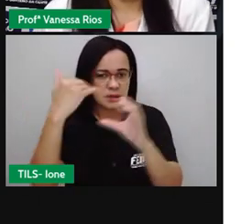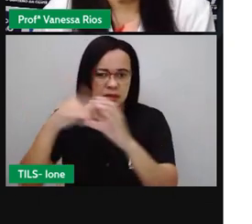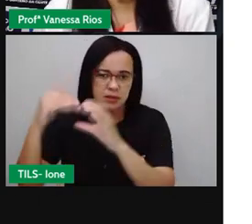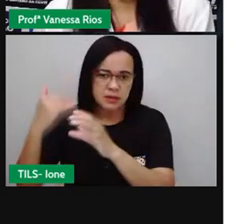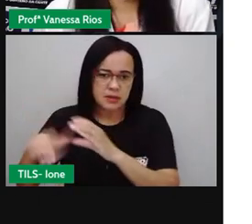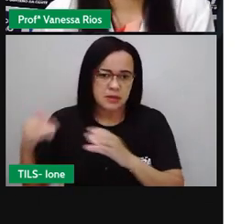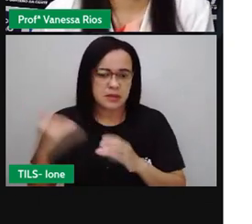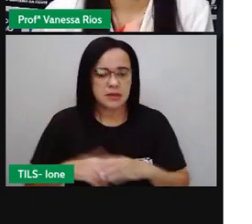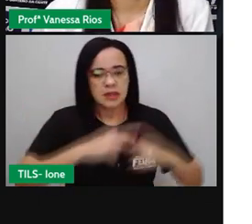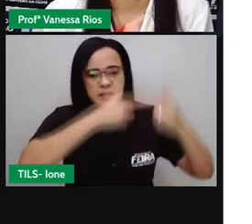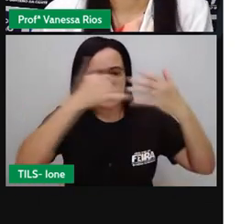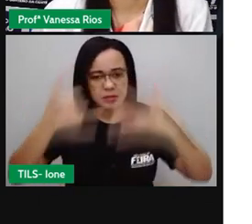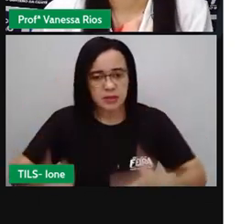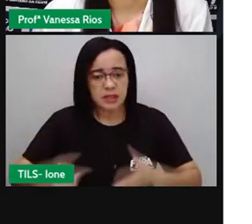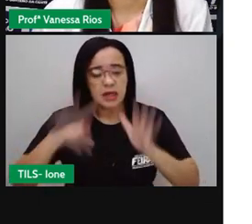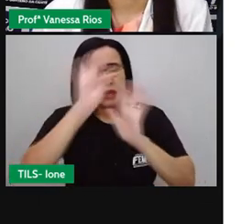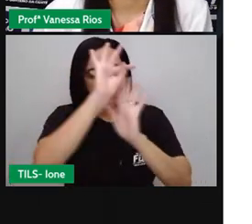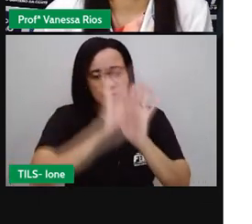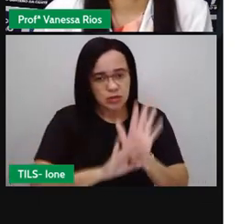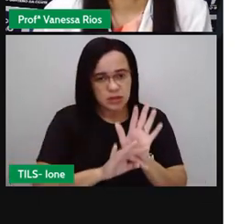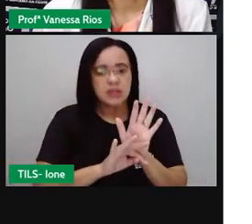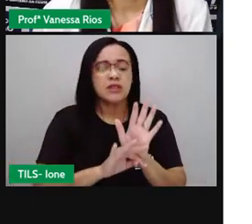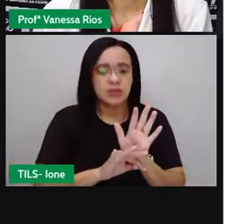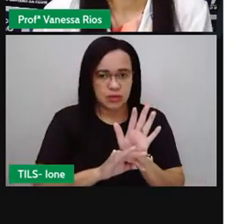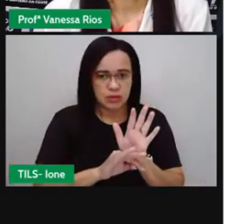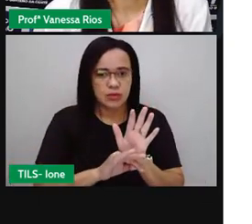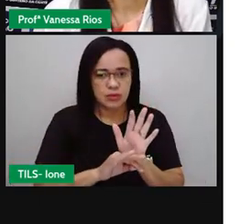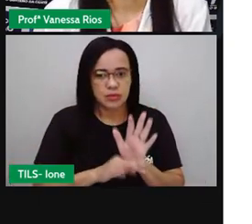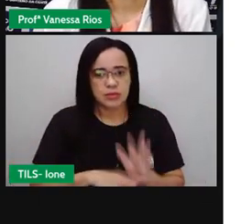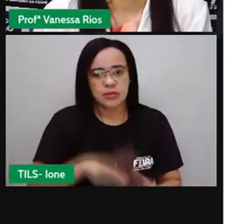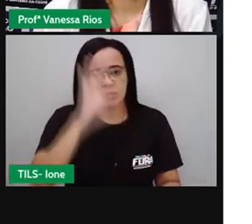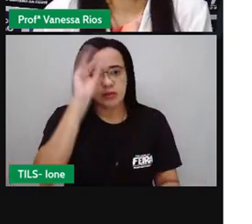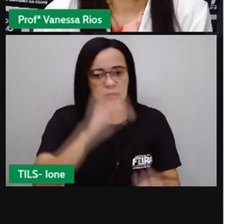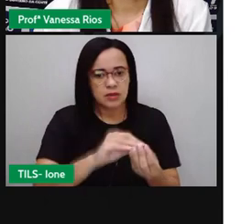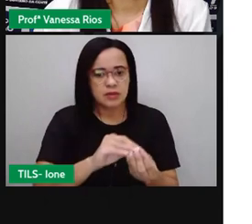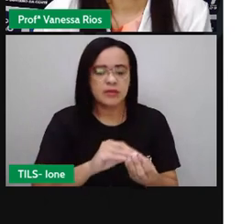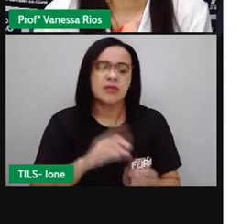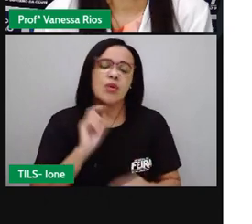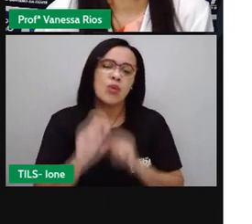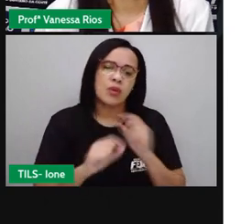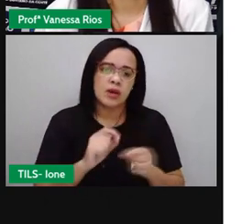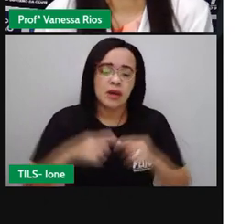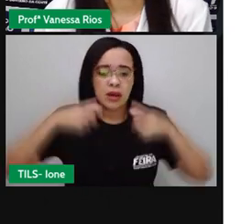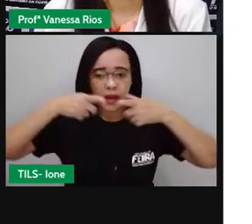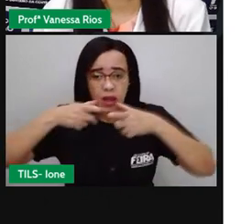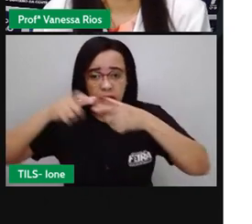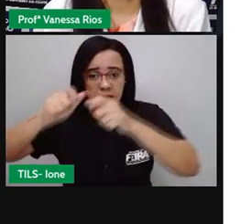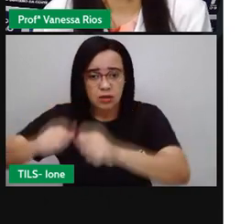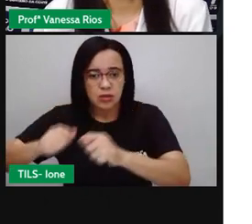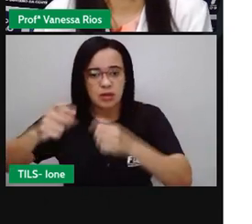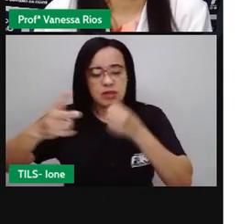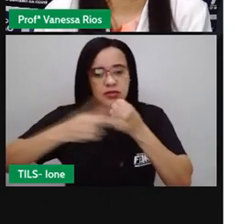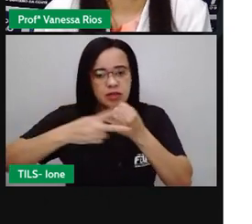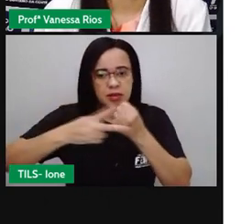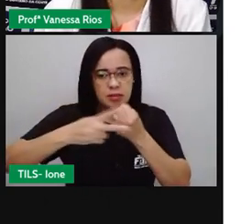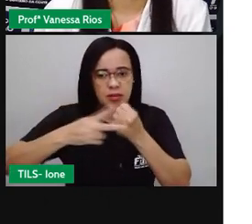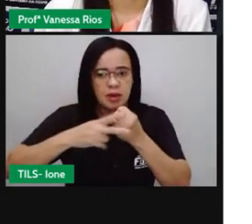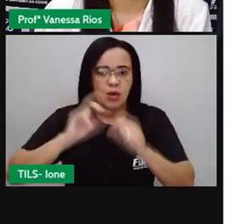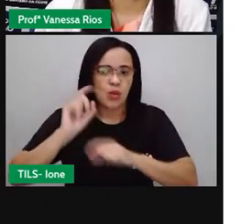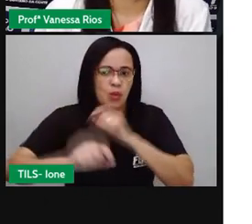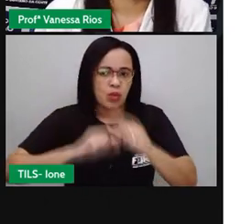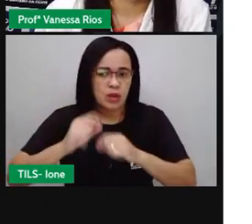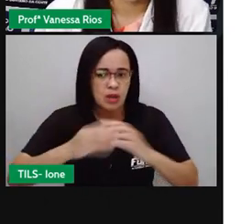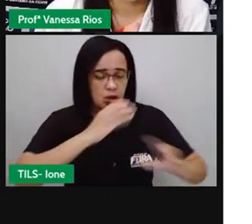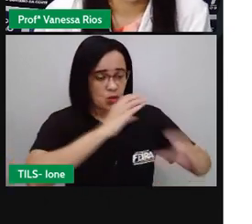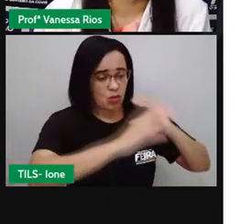gênero textual. E aí só para revisar a linguagem verbal é aquela em que a comunicação ocorre através das